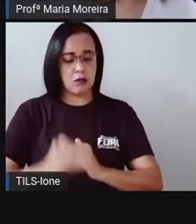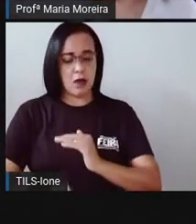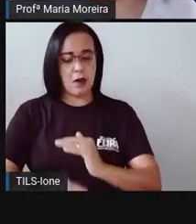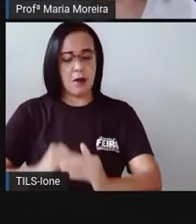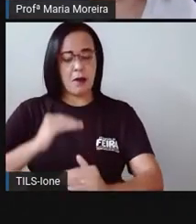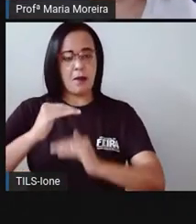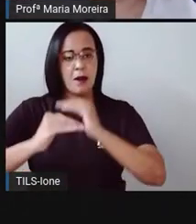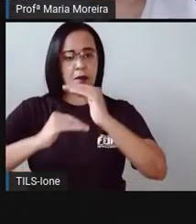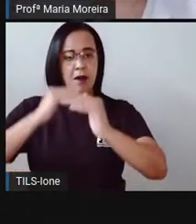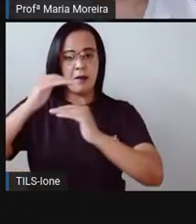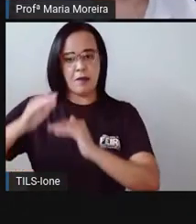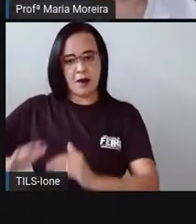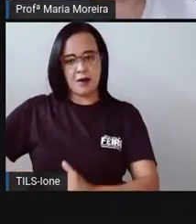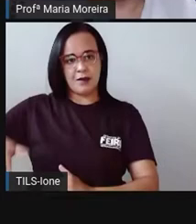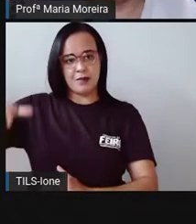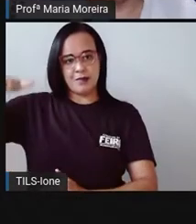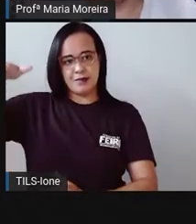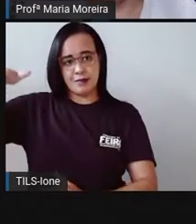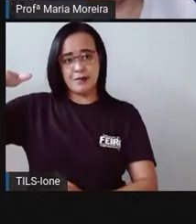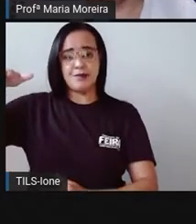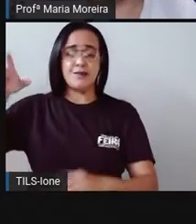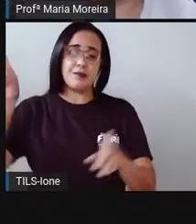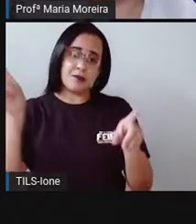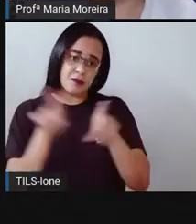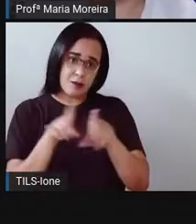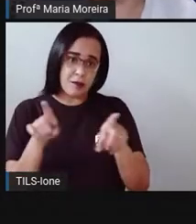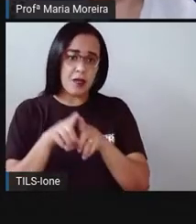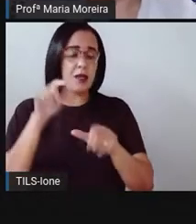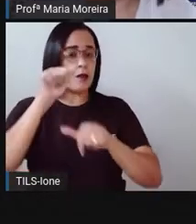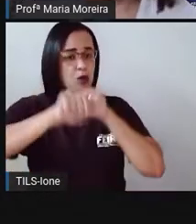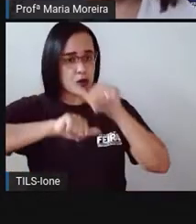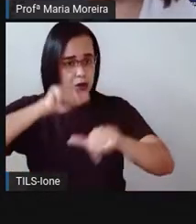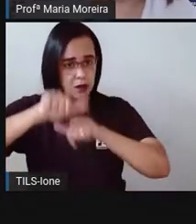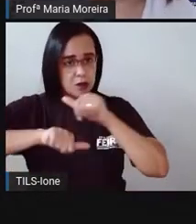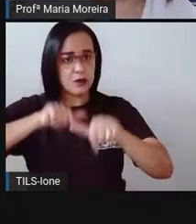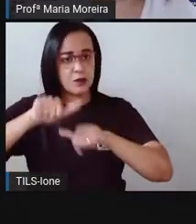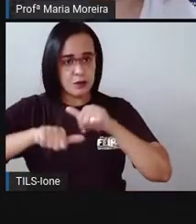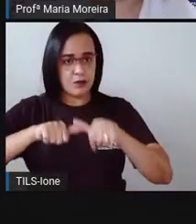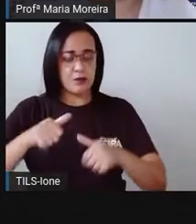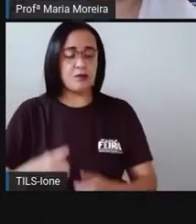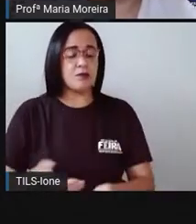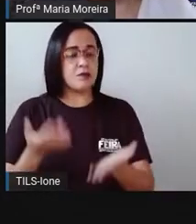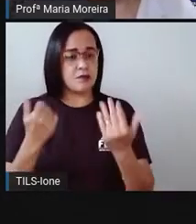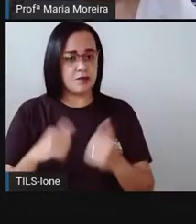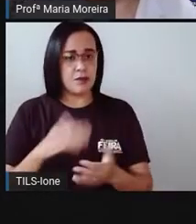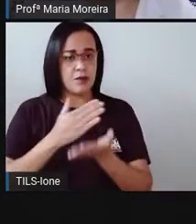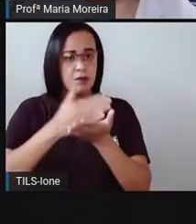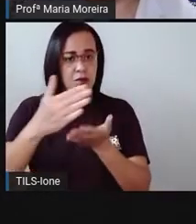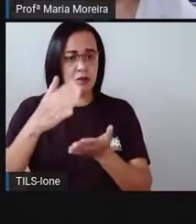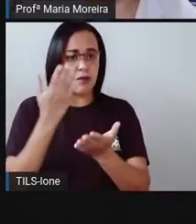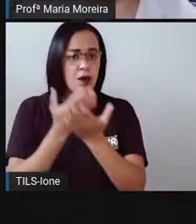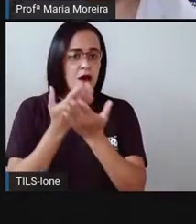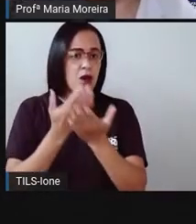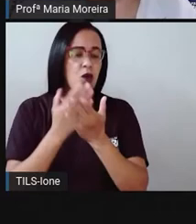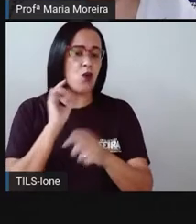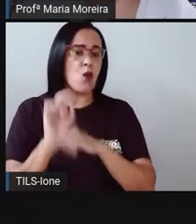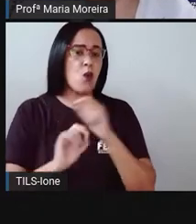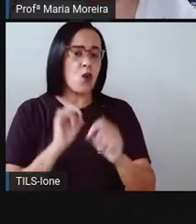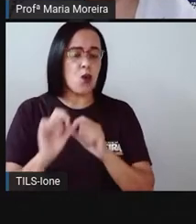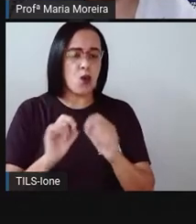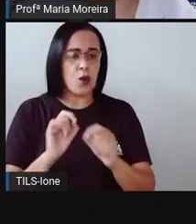mudando, e mudando. Então, vamos lá. Começar nessa aula aí, porque eu sei que vocês estão